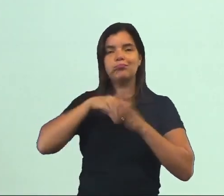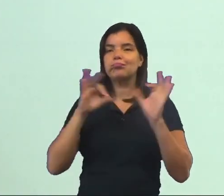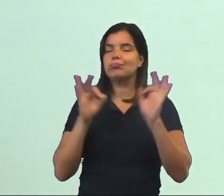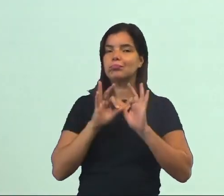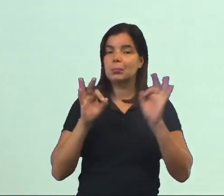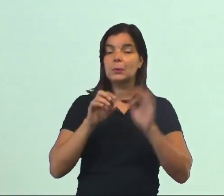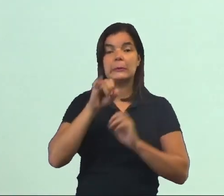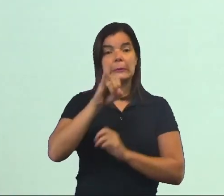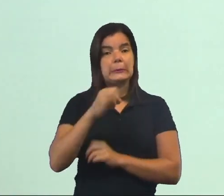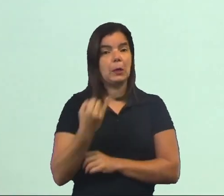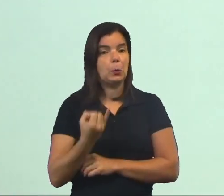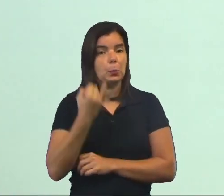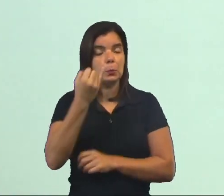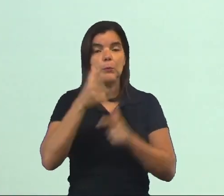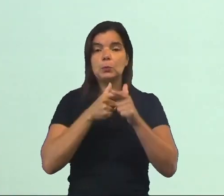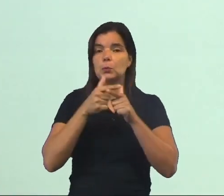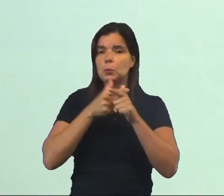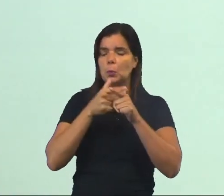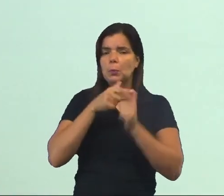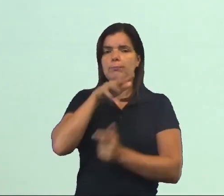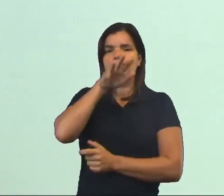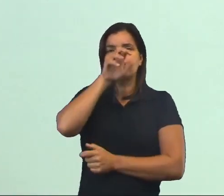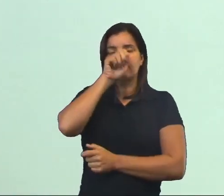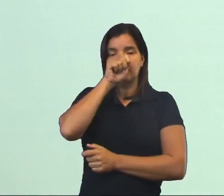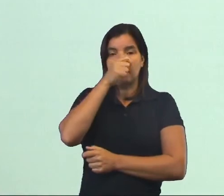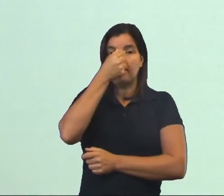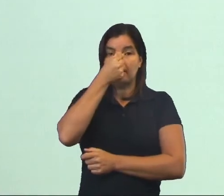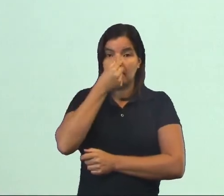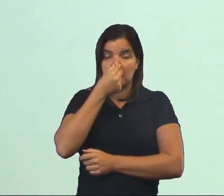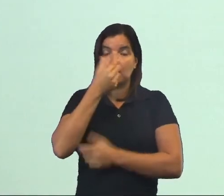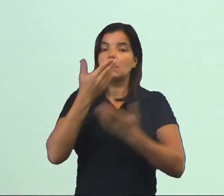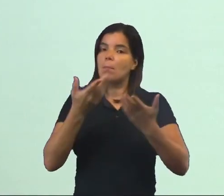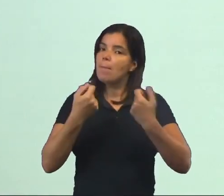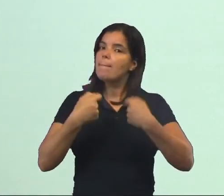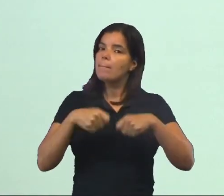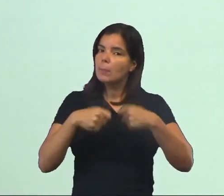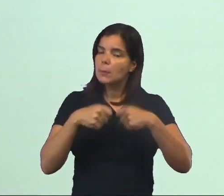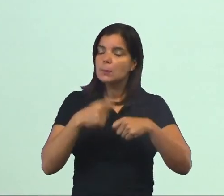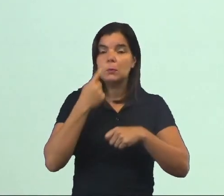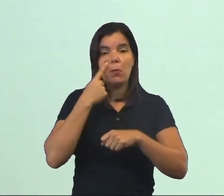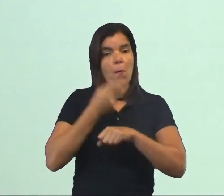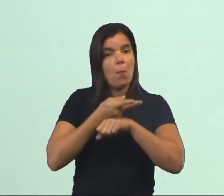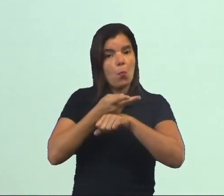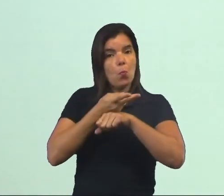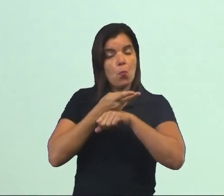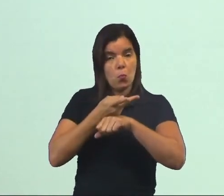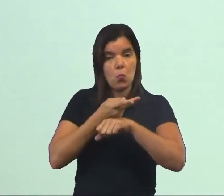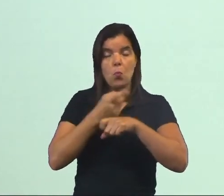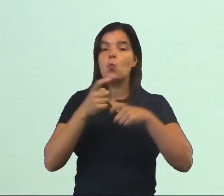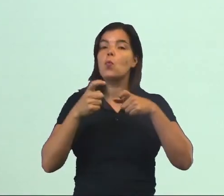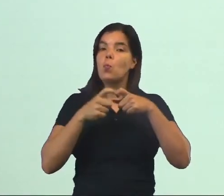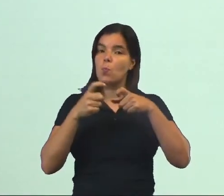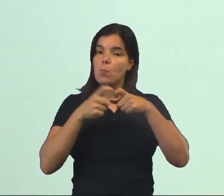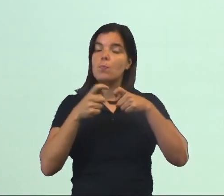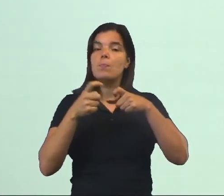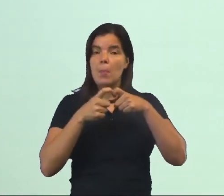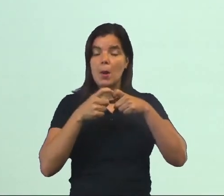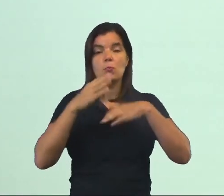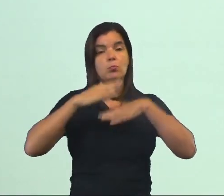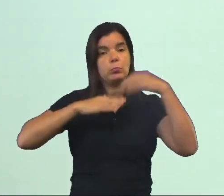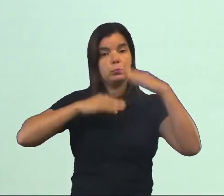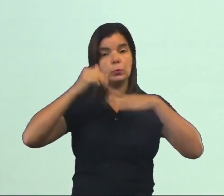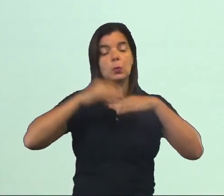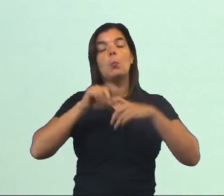importante, se você está com algum problema de respirar pelo nariz. Você precisa procurar um otorrino para saber o que está